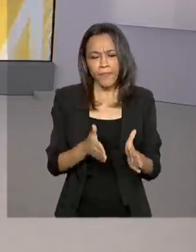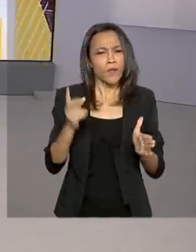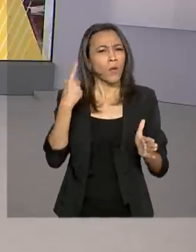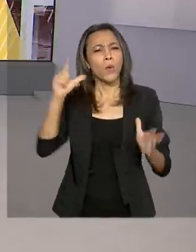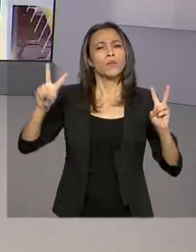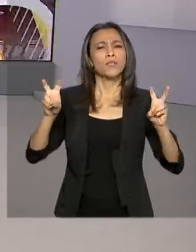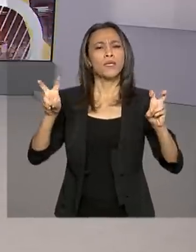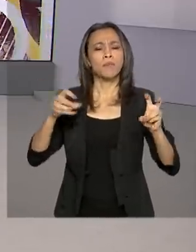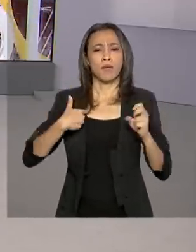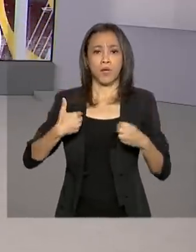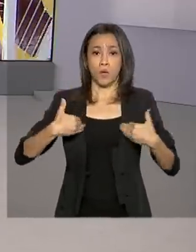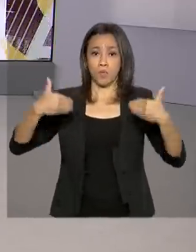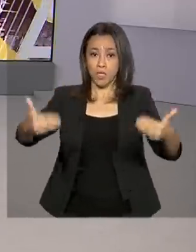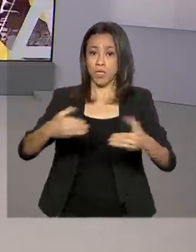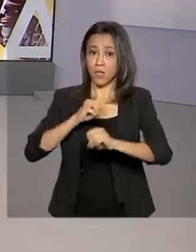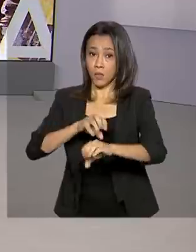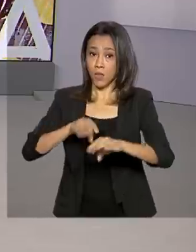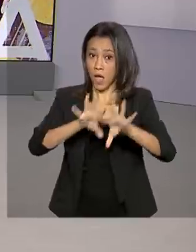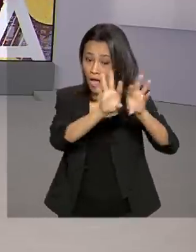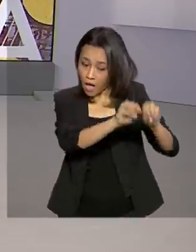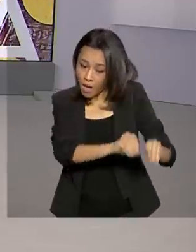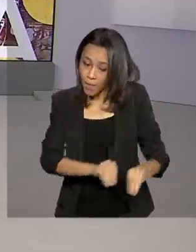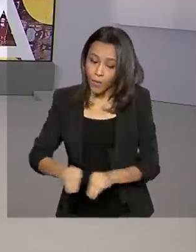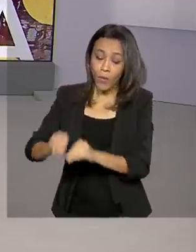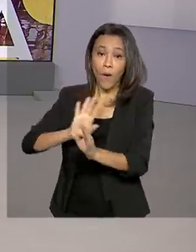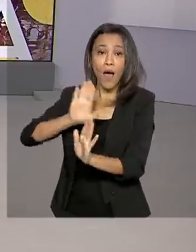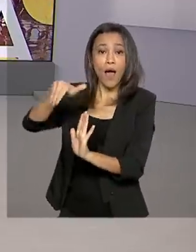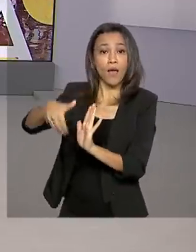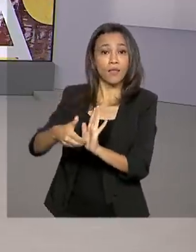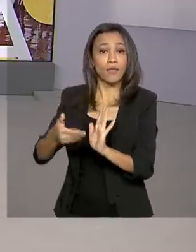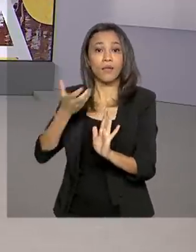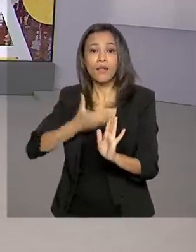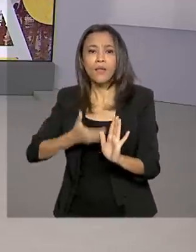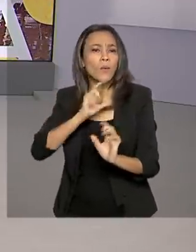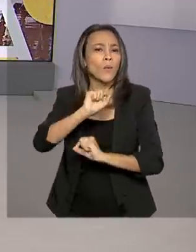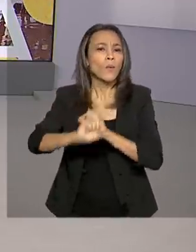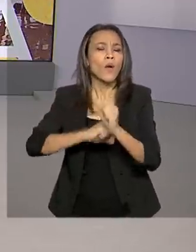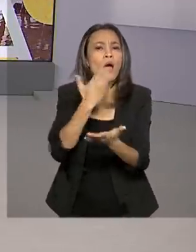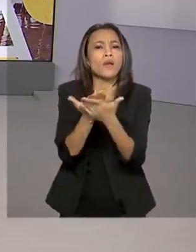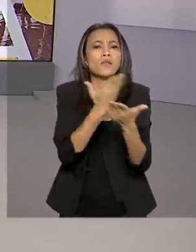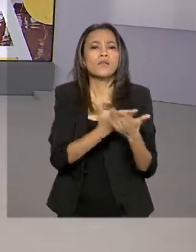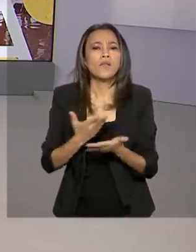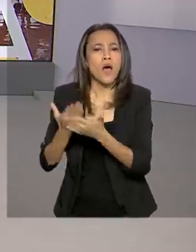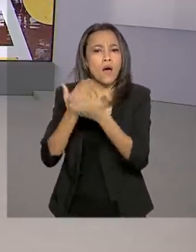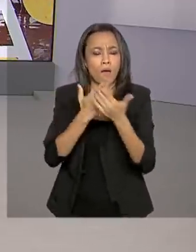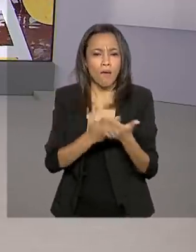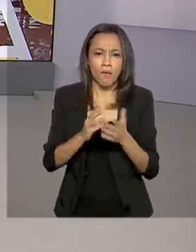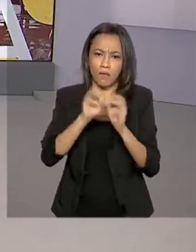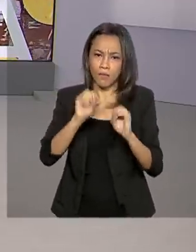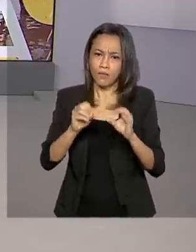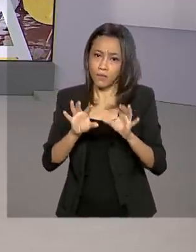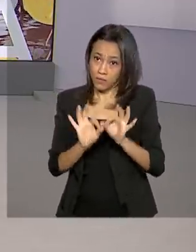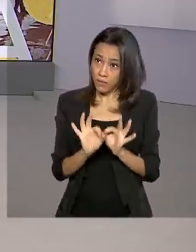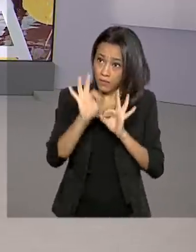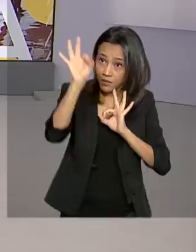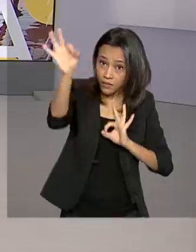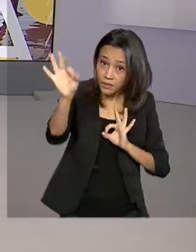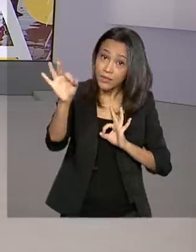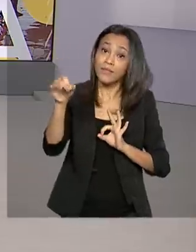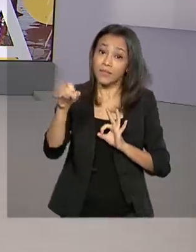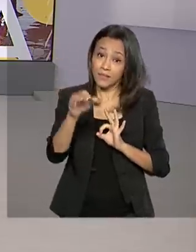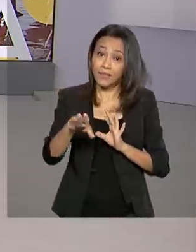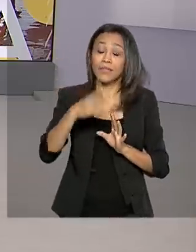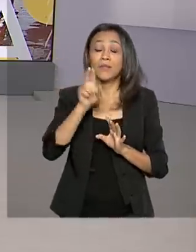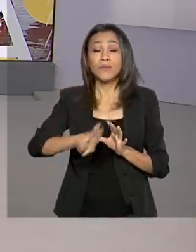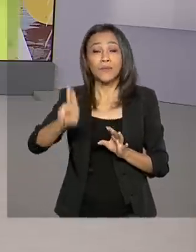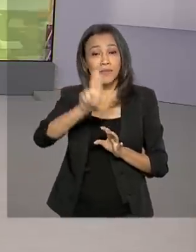Educação prorrogou até o fim deste ano a liberação das aulas online para instituições públicas de ensino superior. Vamos então